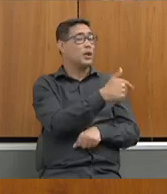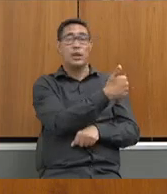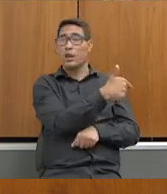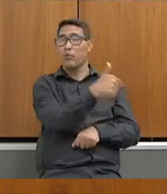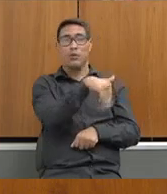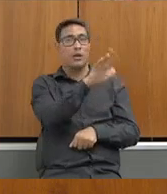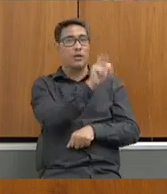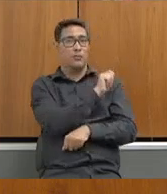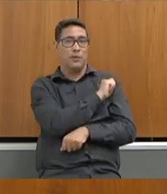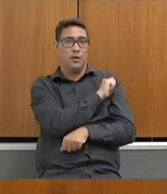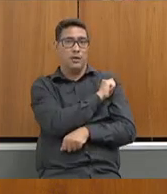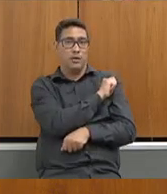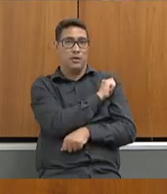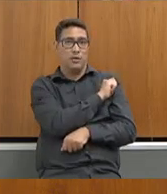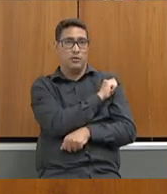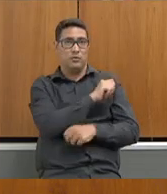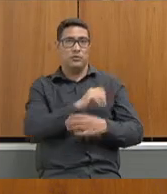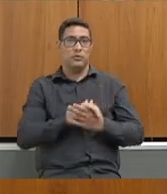Está bom?